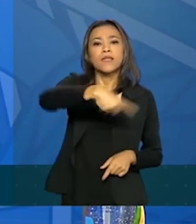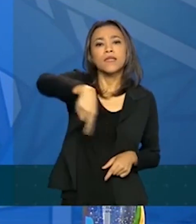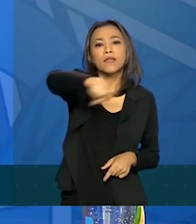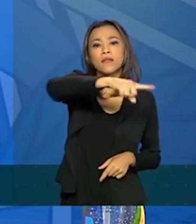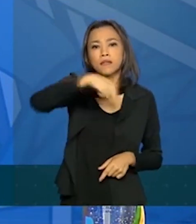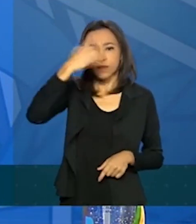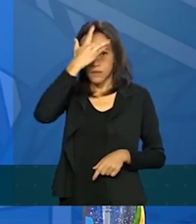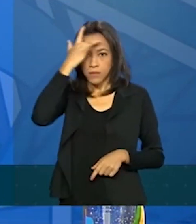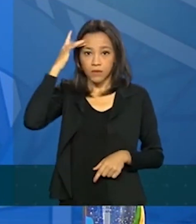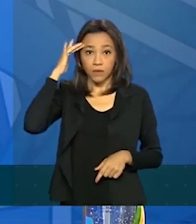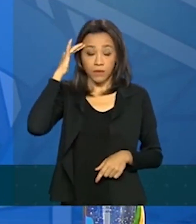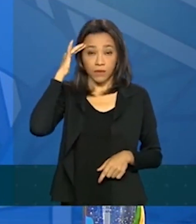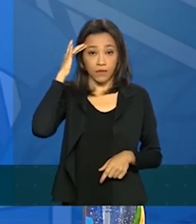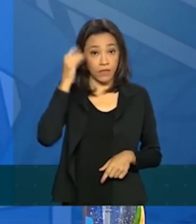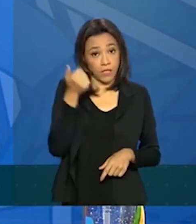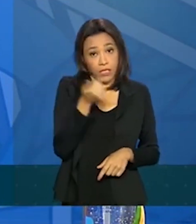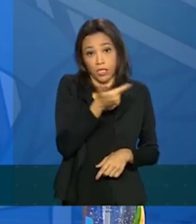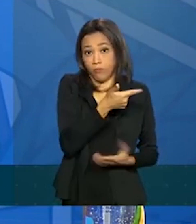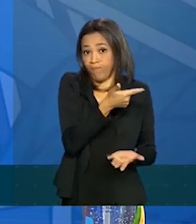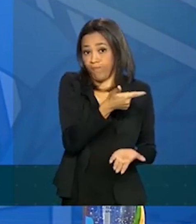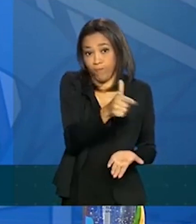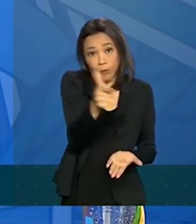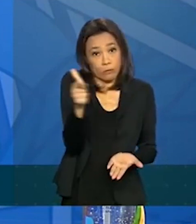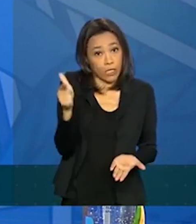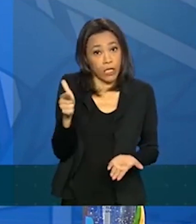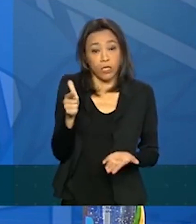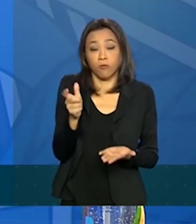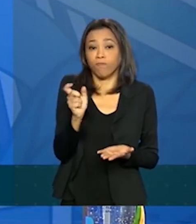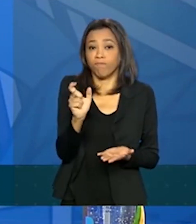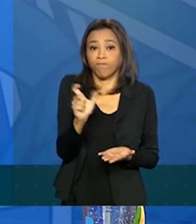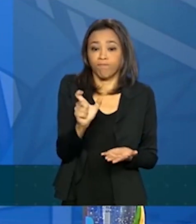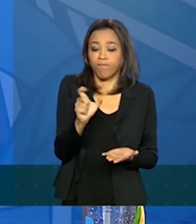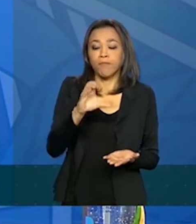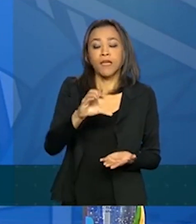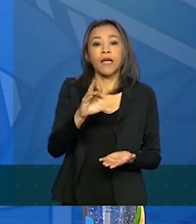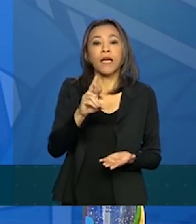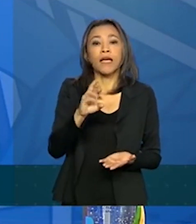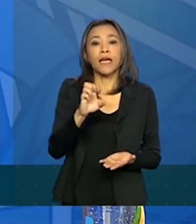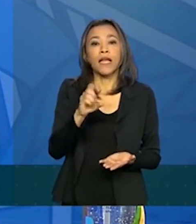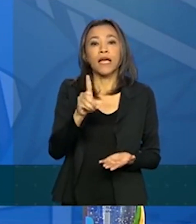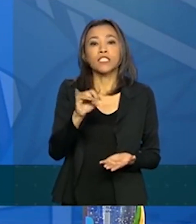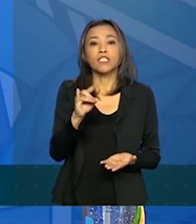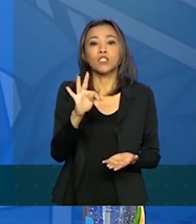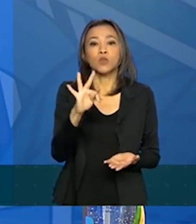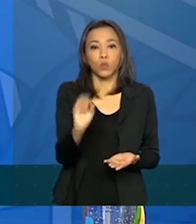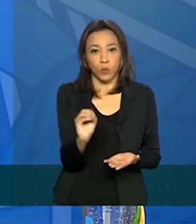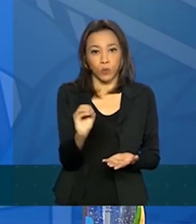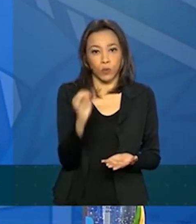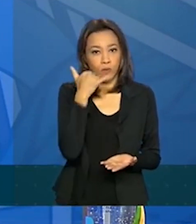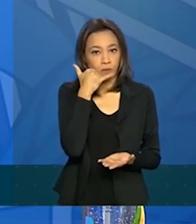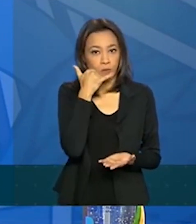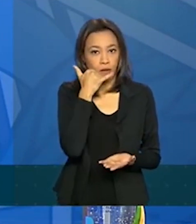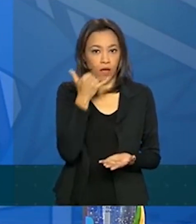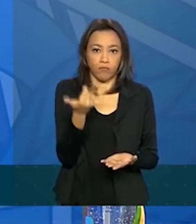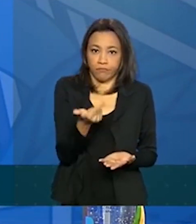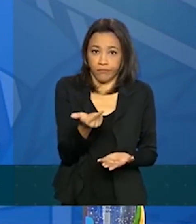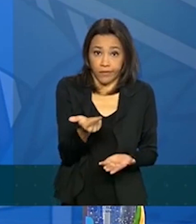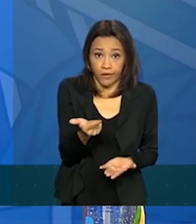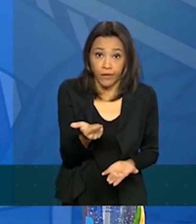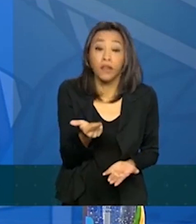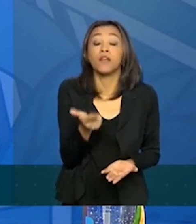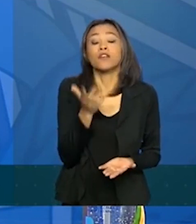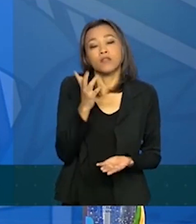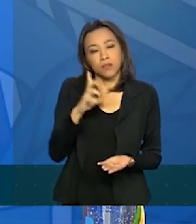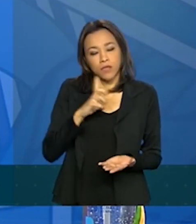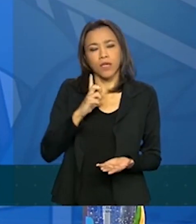eventualmente, não tenham crédito no seu celular, porque seu celular é pré-pago, houve um acordo com as